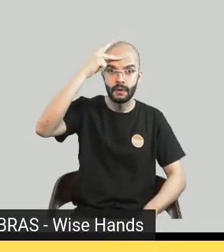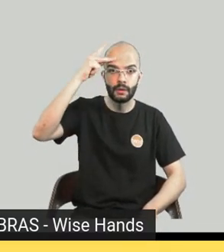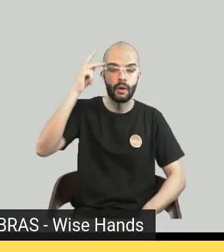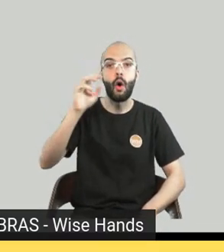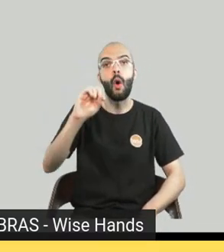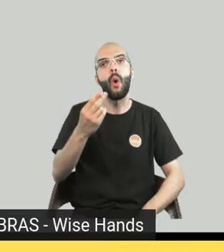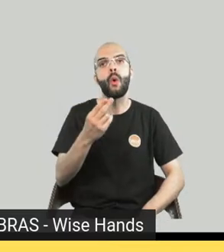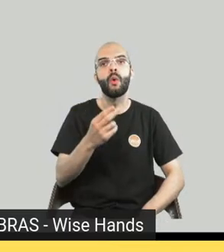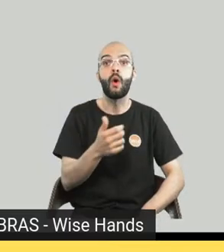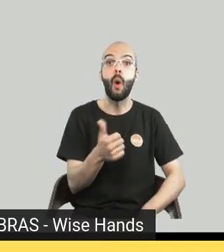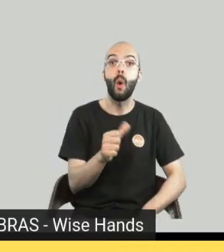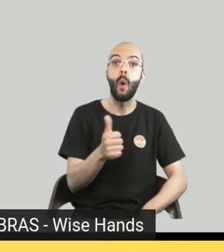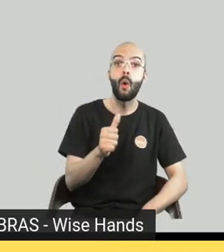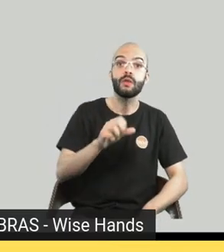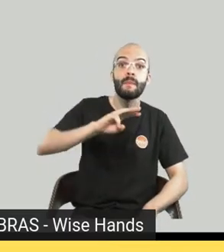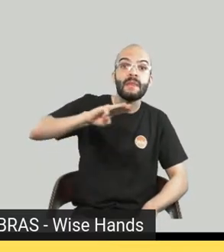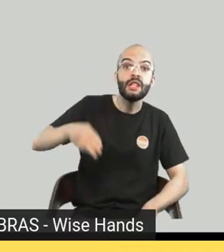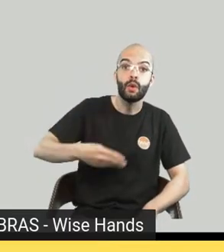pessoas somente no Brasil.